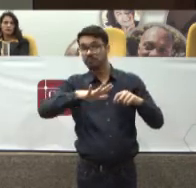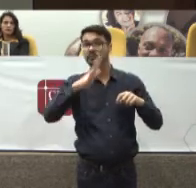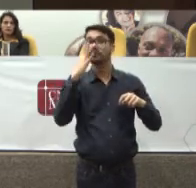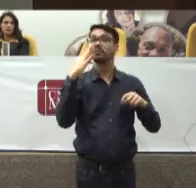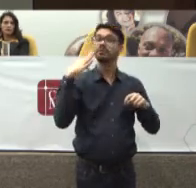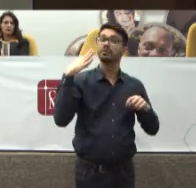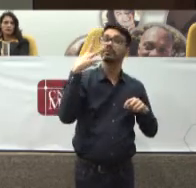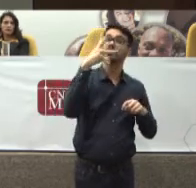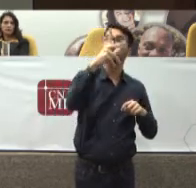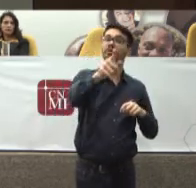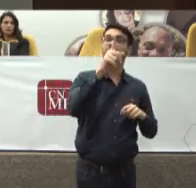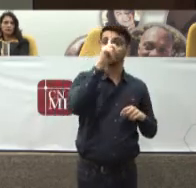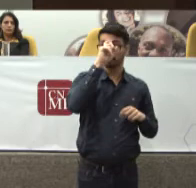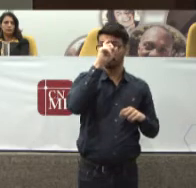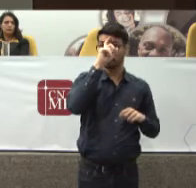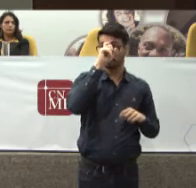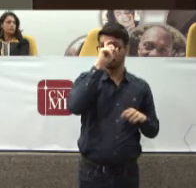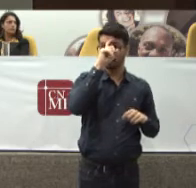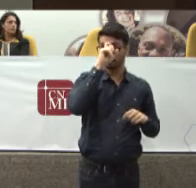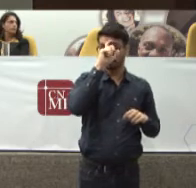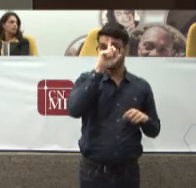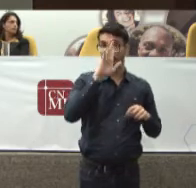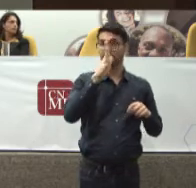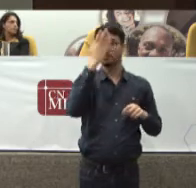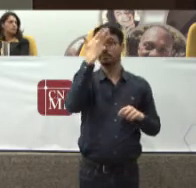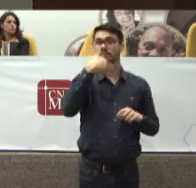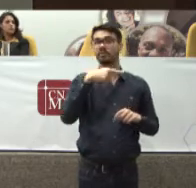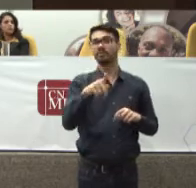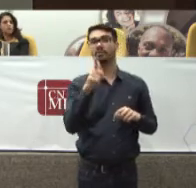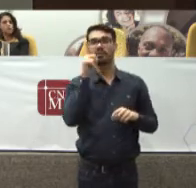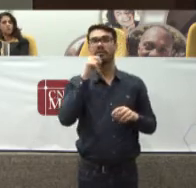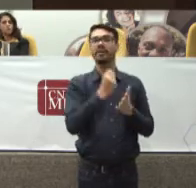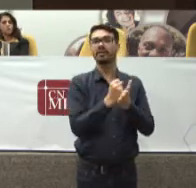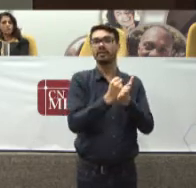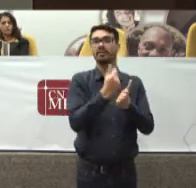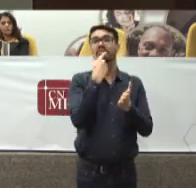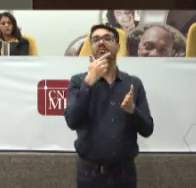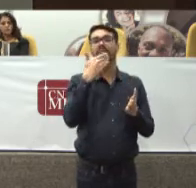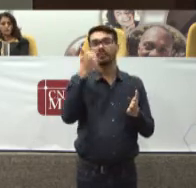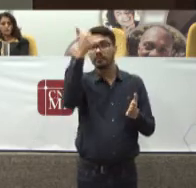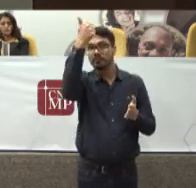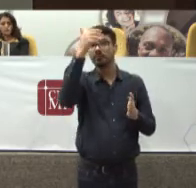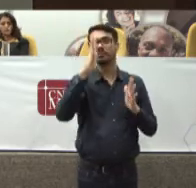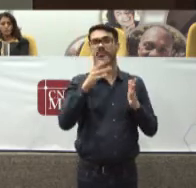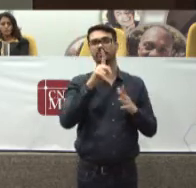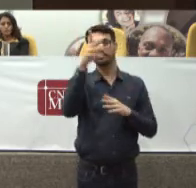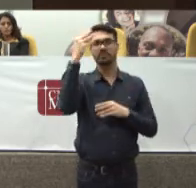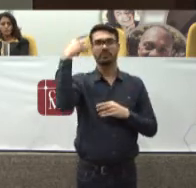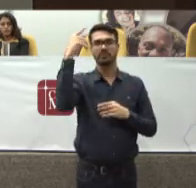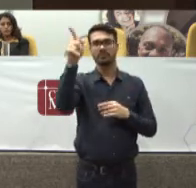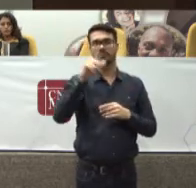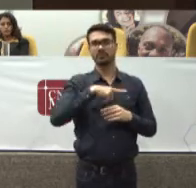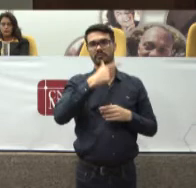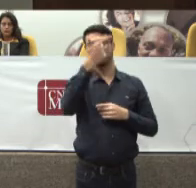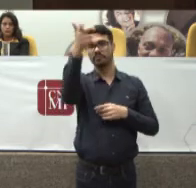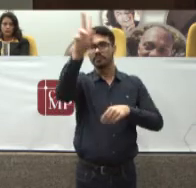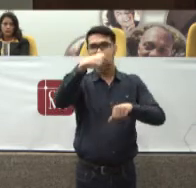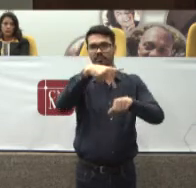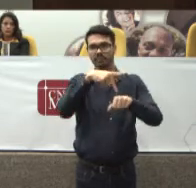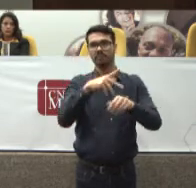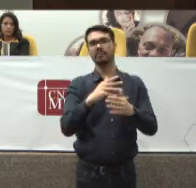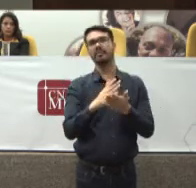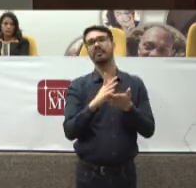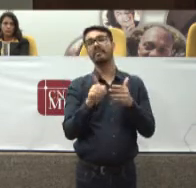ensaios Clínicos Randomizados Já realizados No mundo inteiro Ou seja O